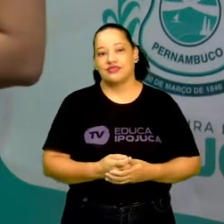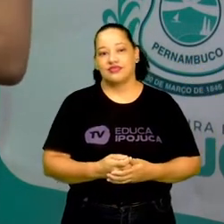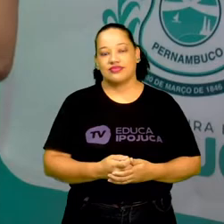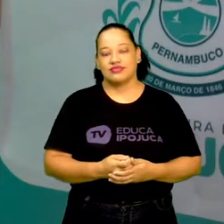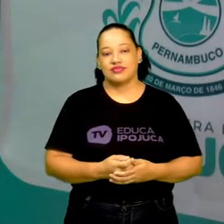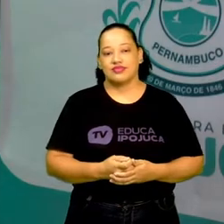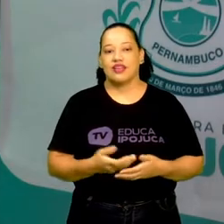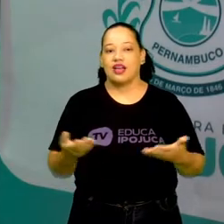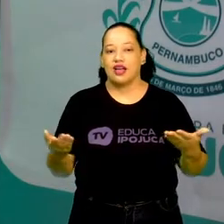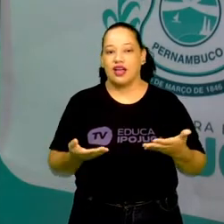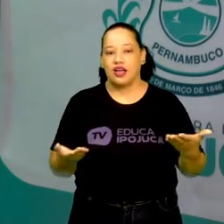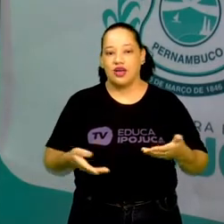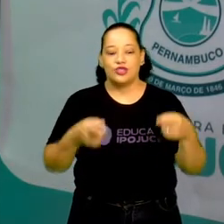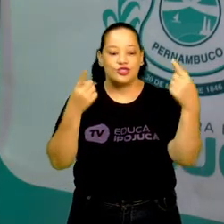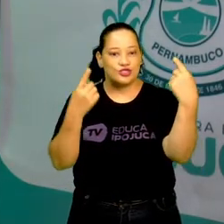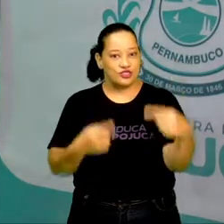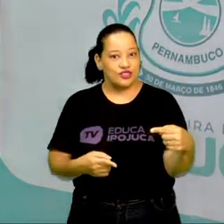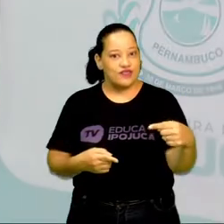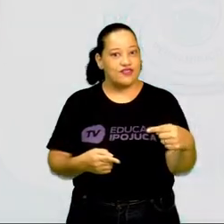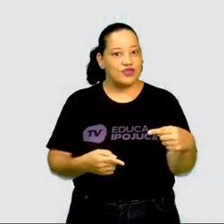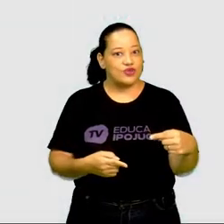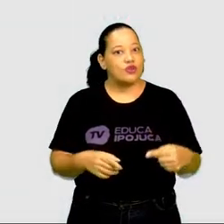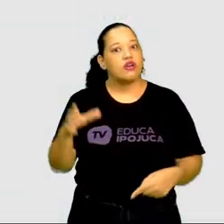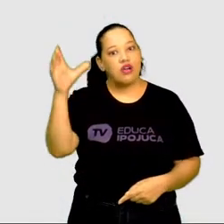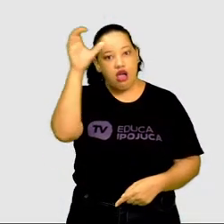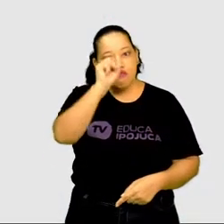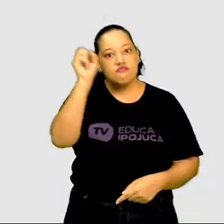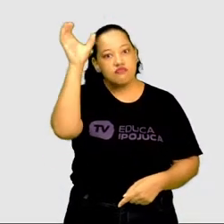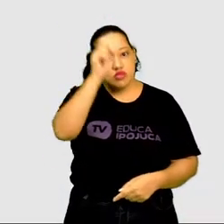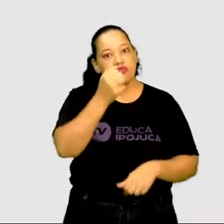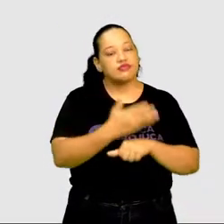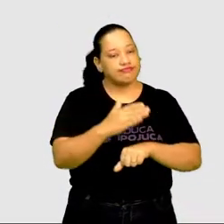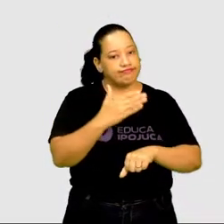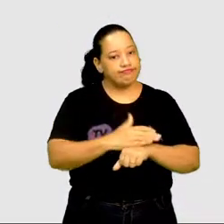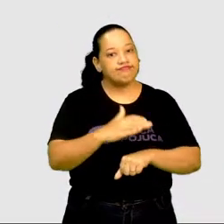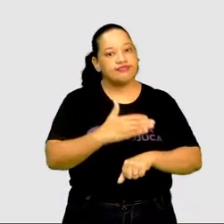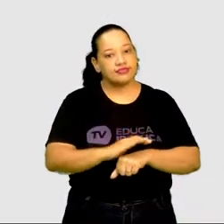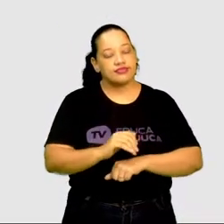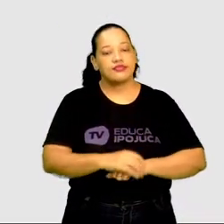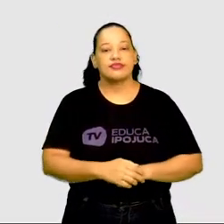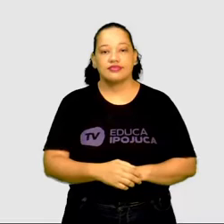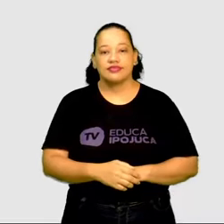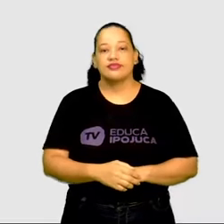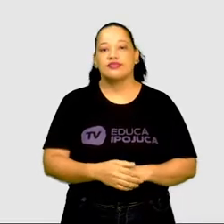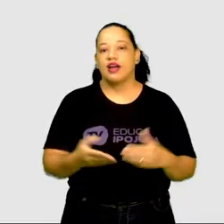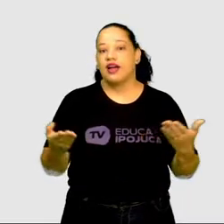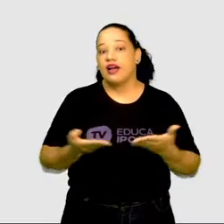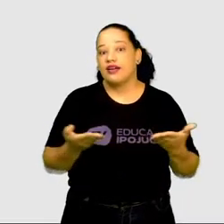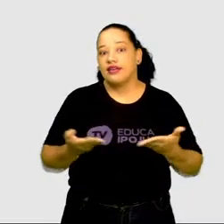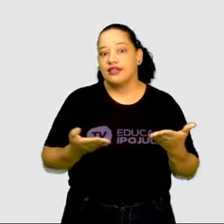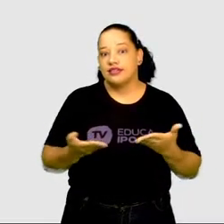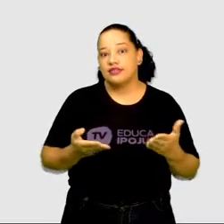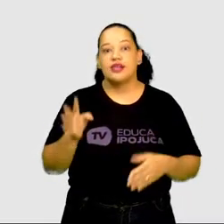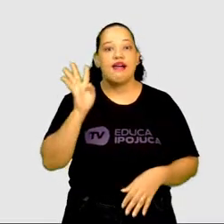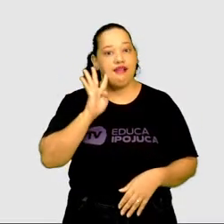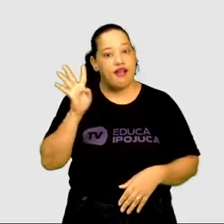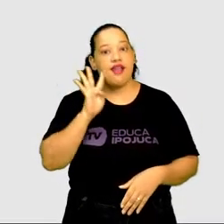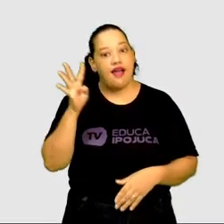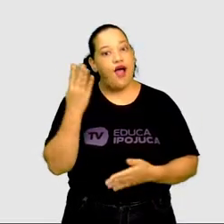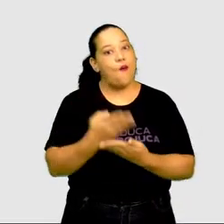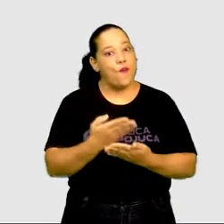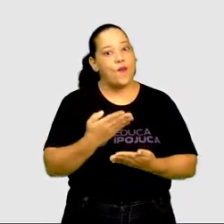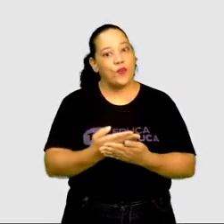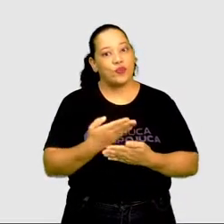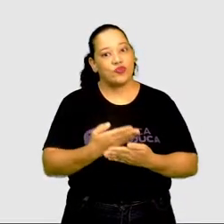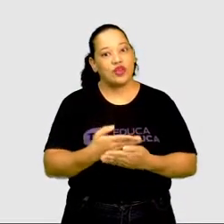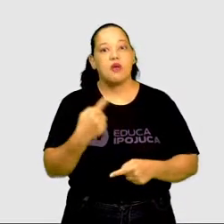Há um momento do nosso desafio pessoal, momento de aprender praticando. Eu acho que é o momento mais legal da nossa